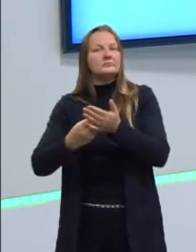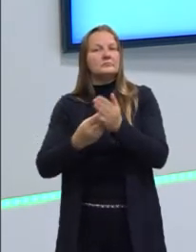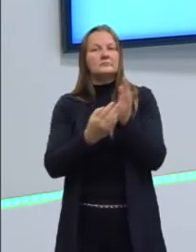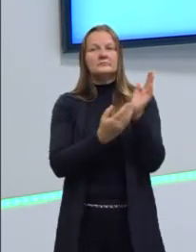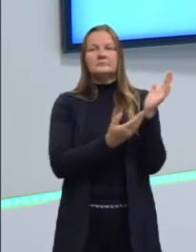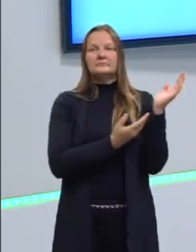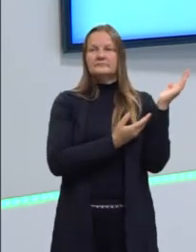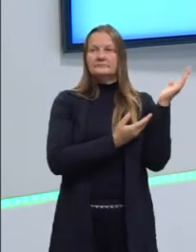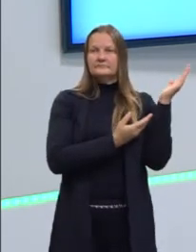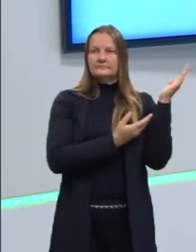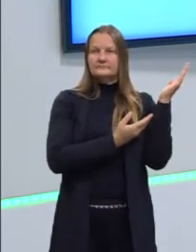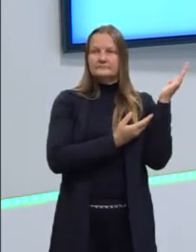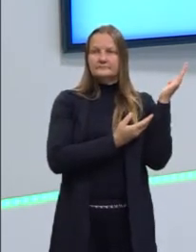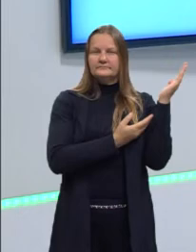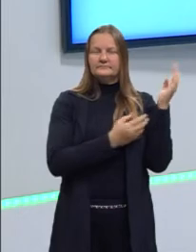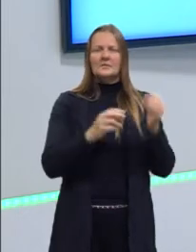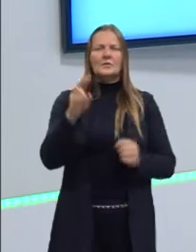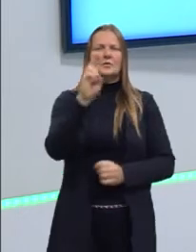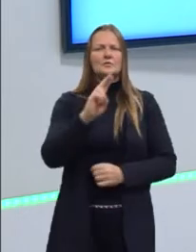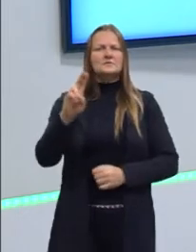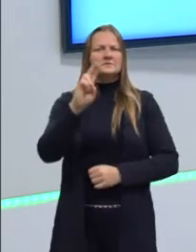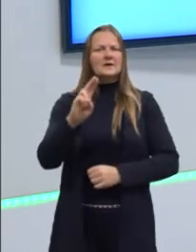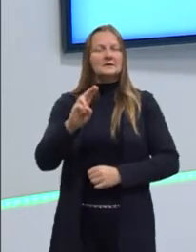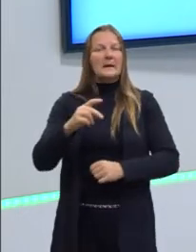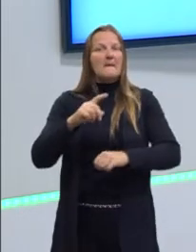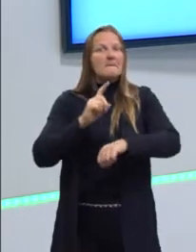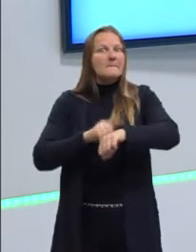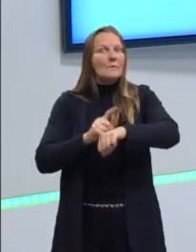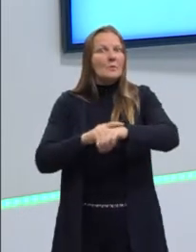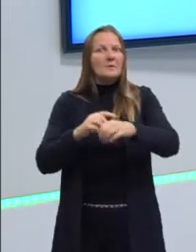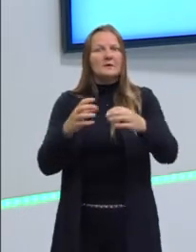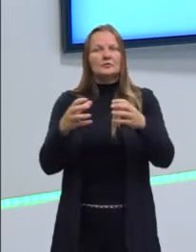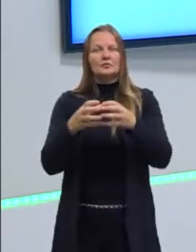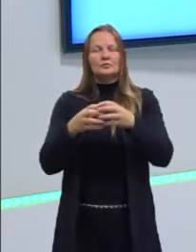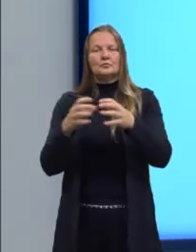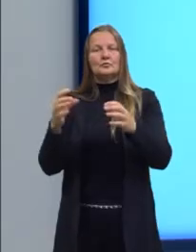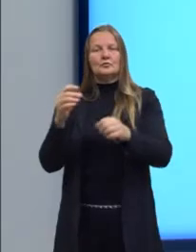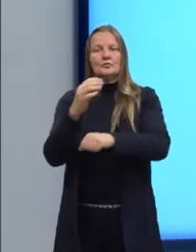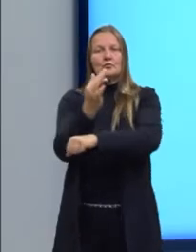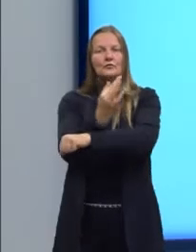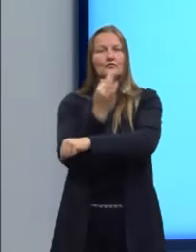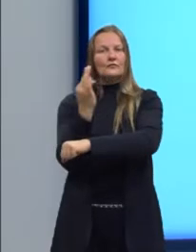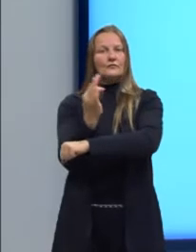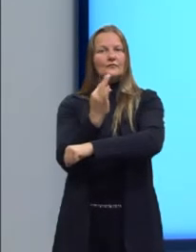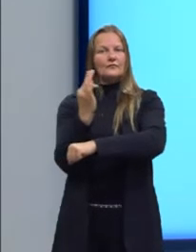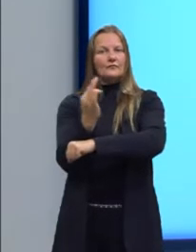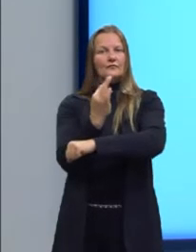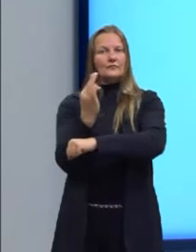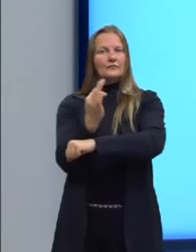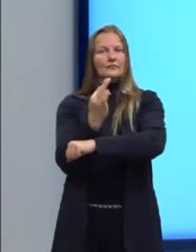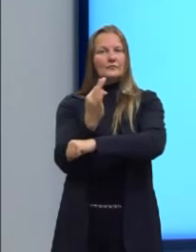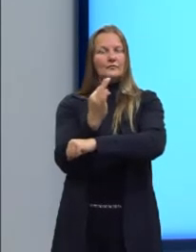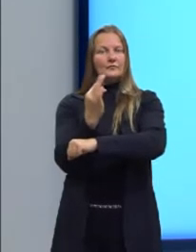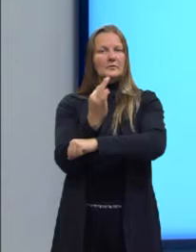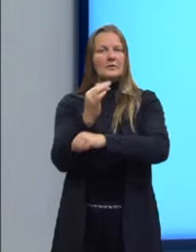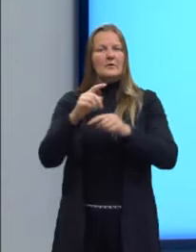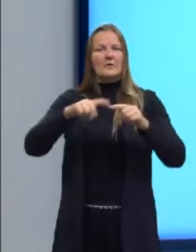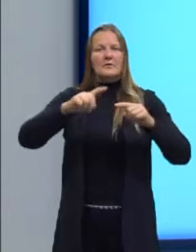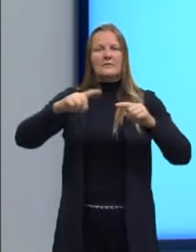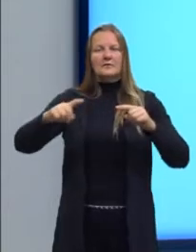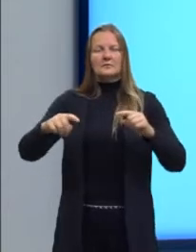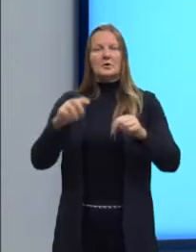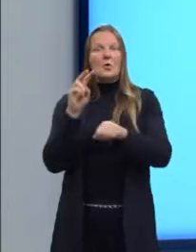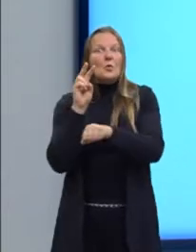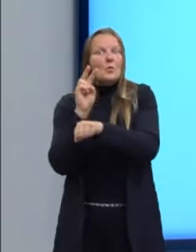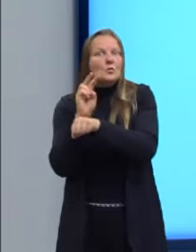Ela é usada em situações formais, em documentos oficiais, e é a variação que se preocupa com a forma correta